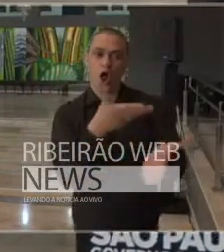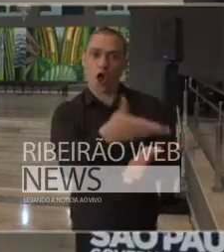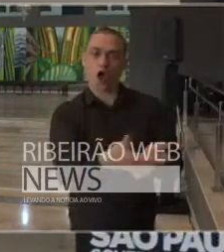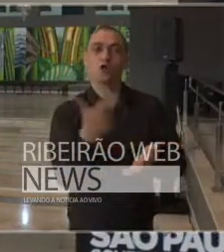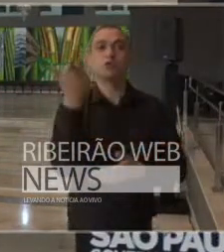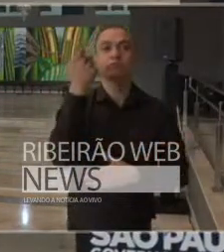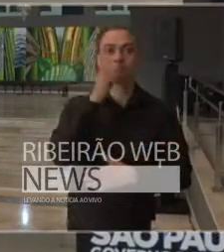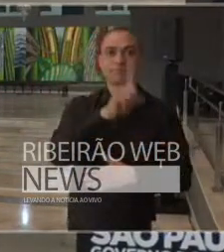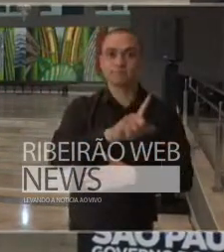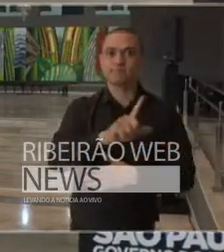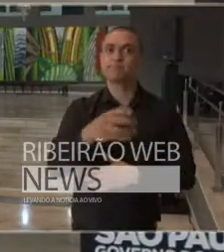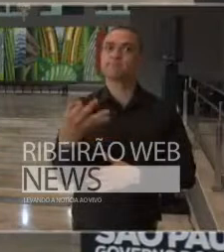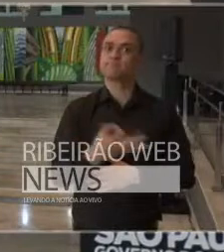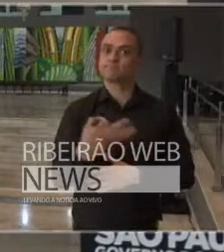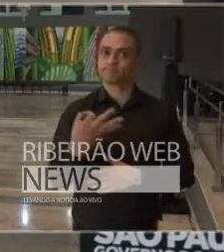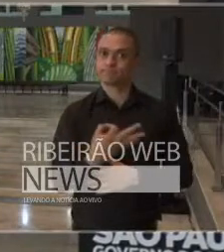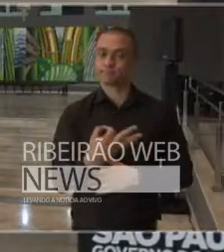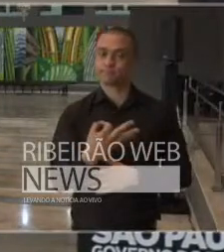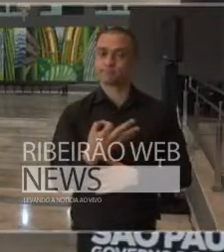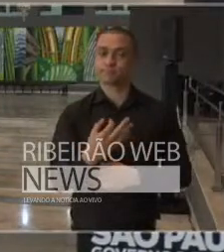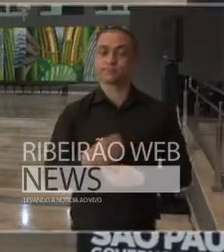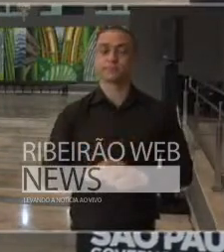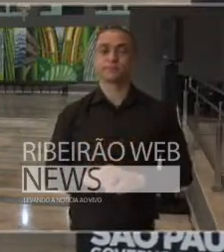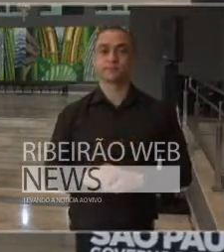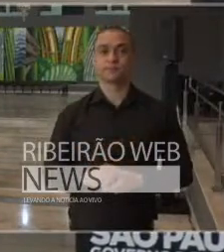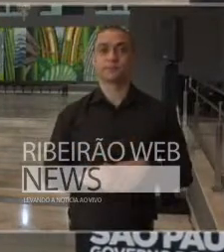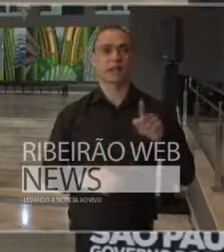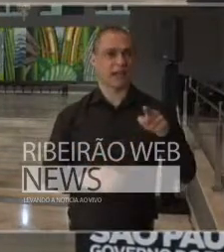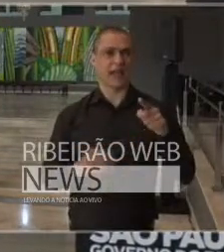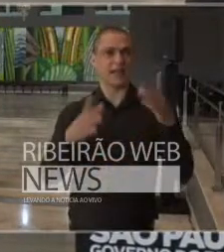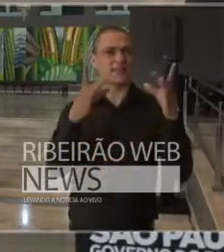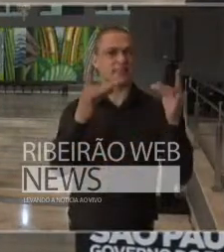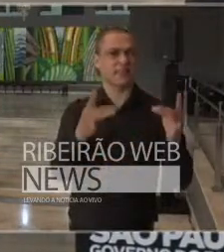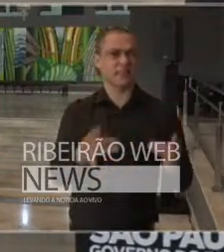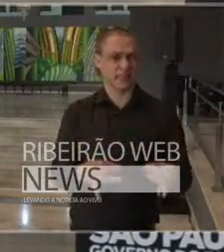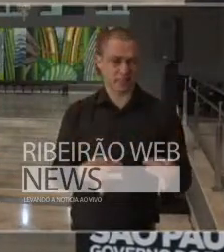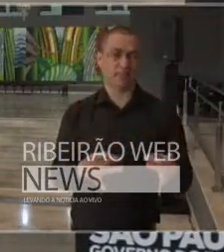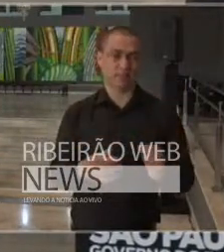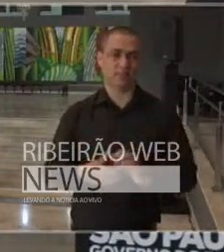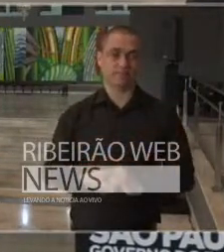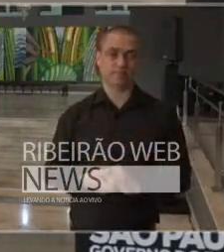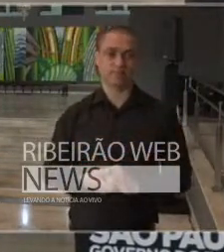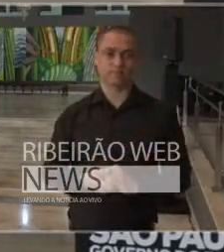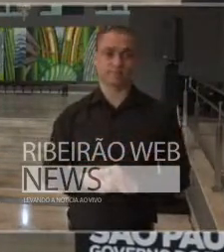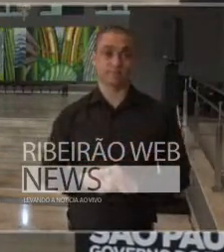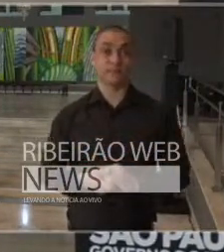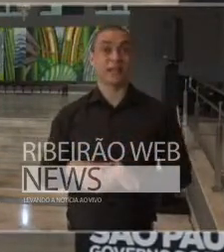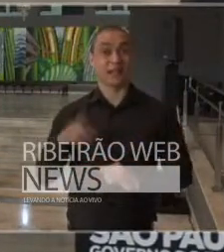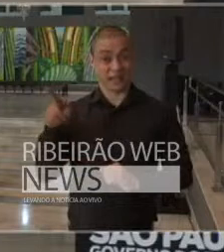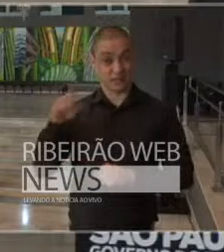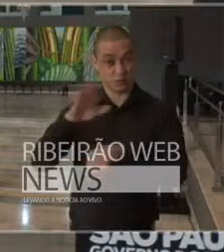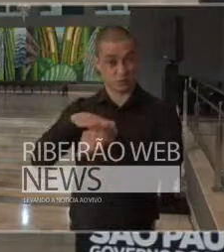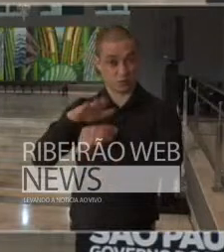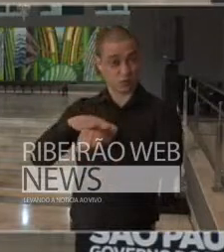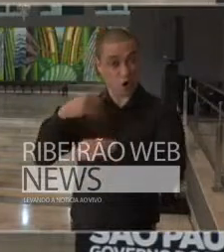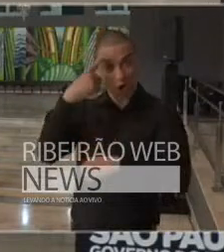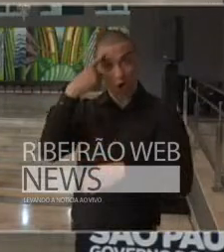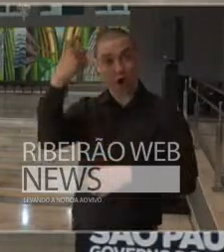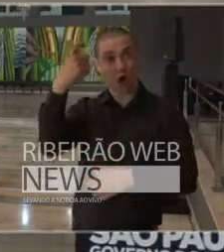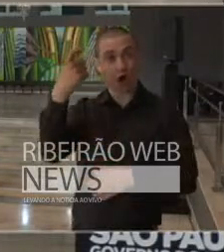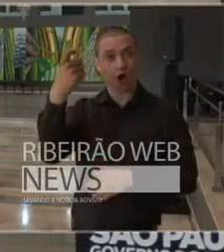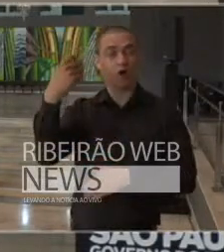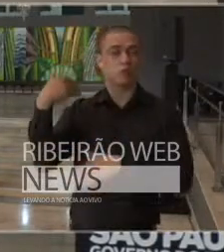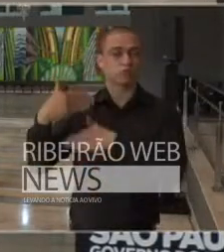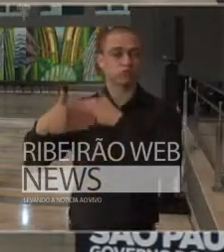e eficaz são muito delicadas. E elas foram desenvolvidas